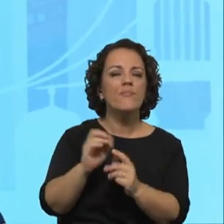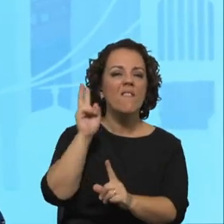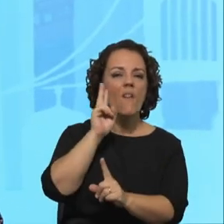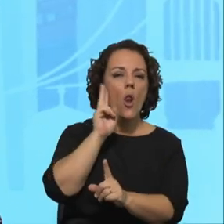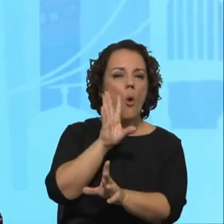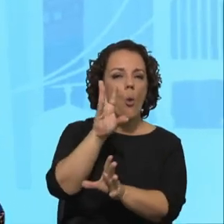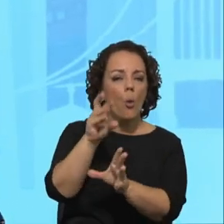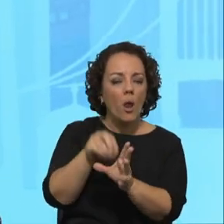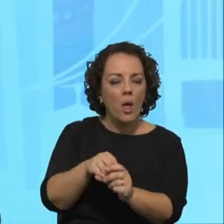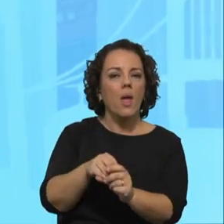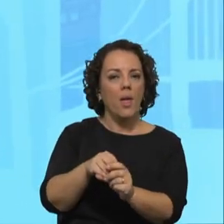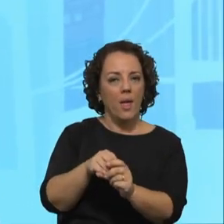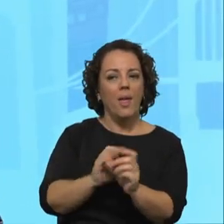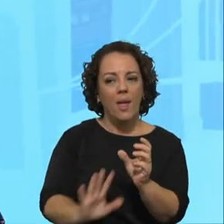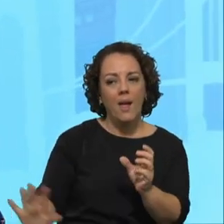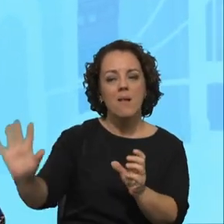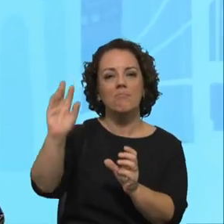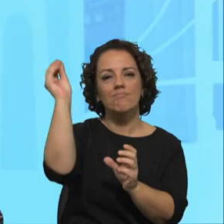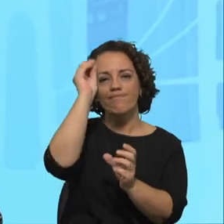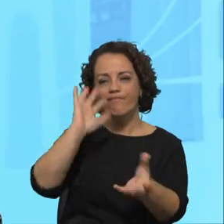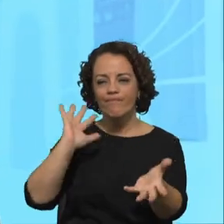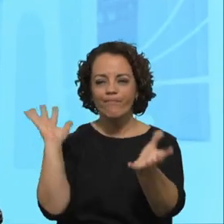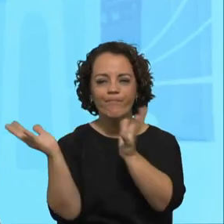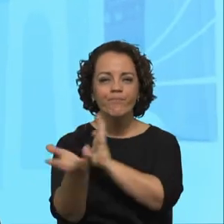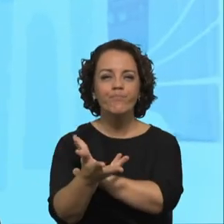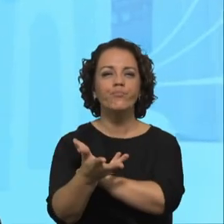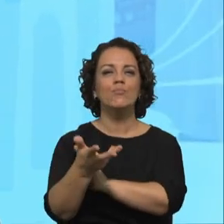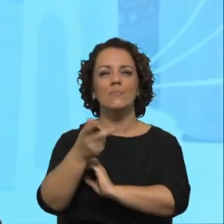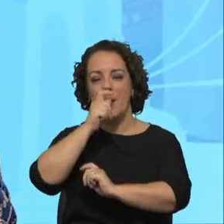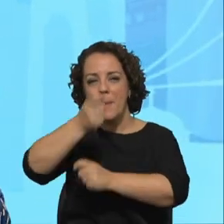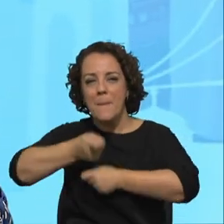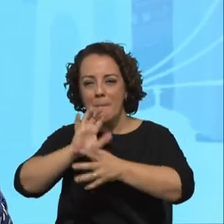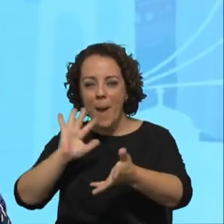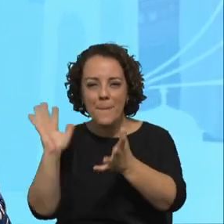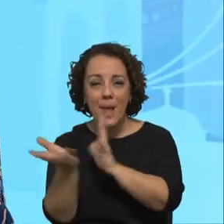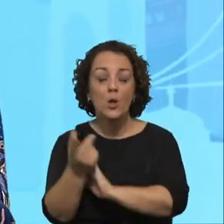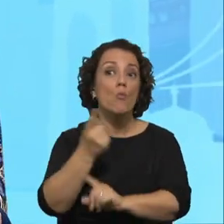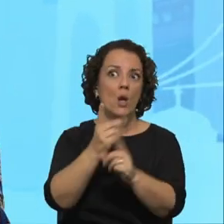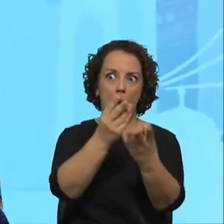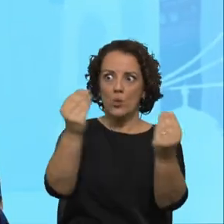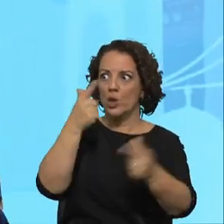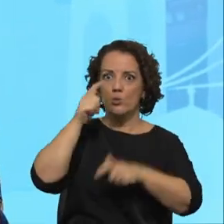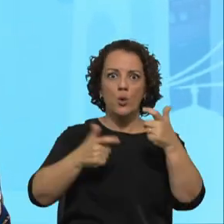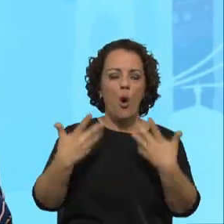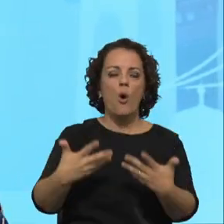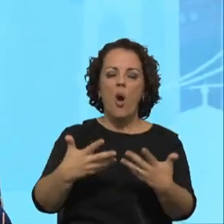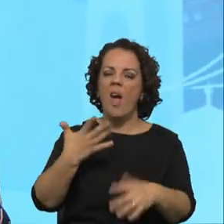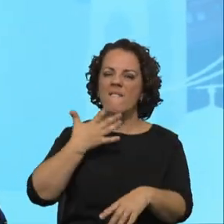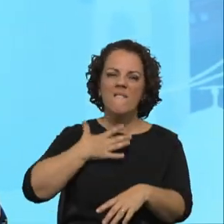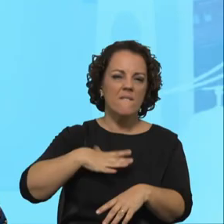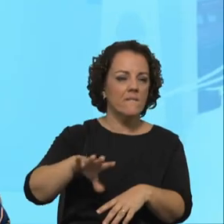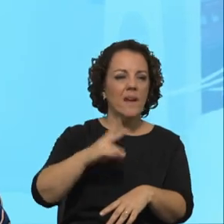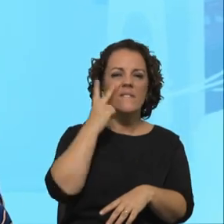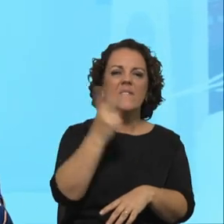presente no mundo rural, no meio rural e até porque muitas pessoas procuram sair da cidade hoje para poder viver no campo,